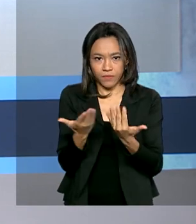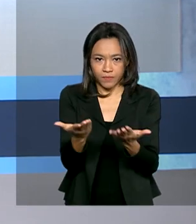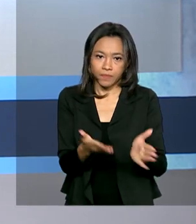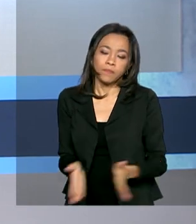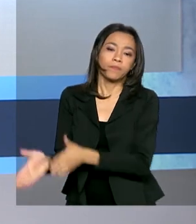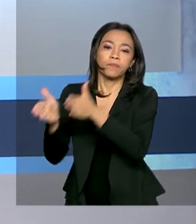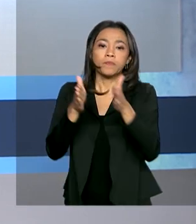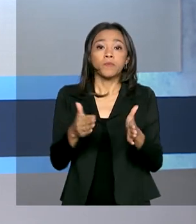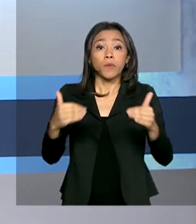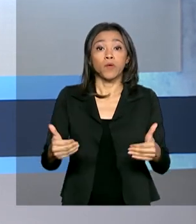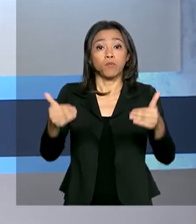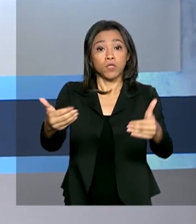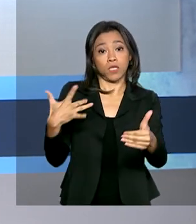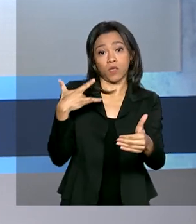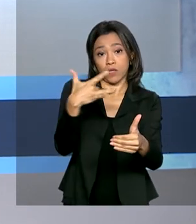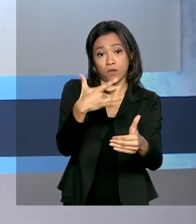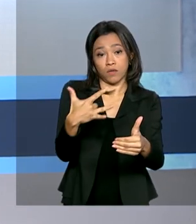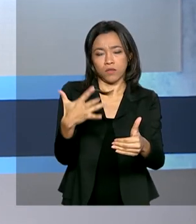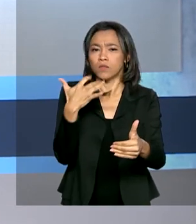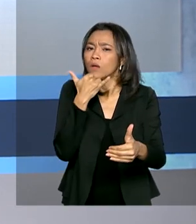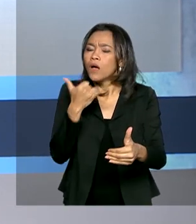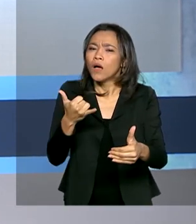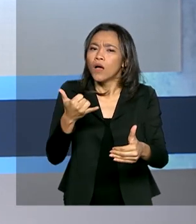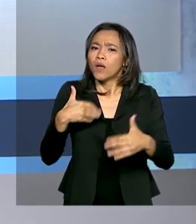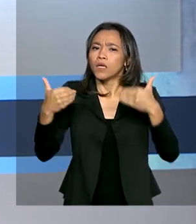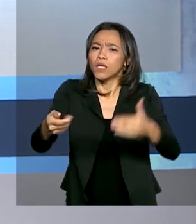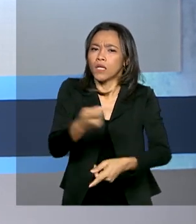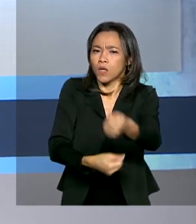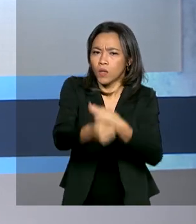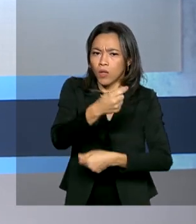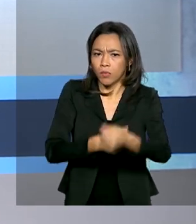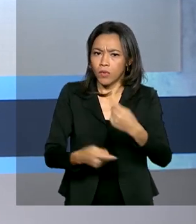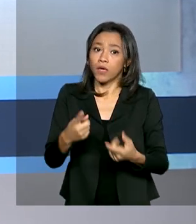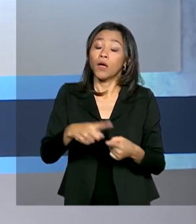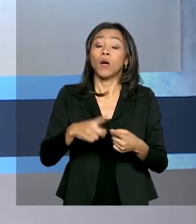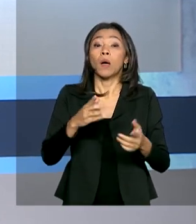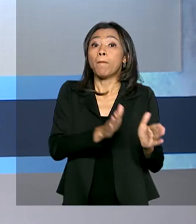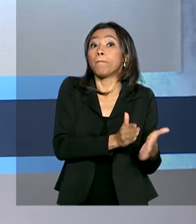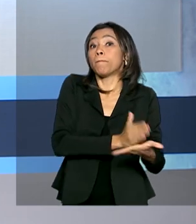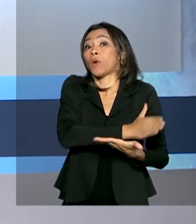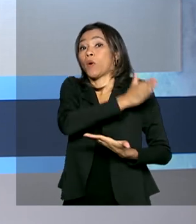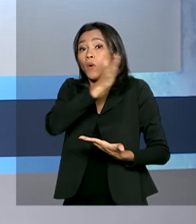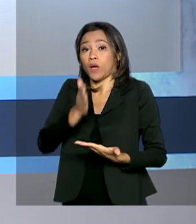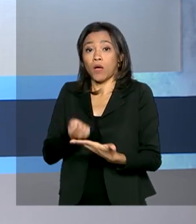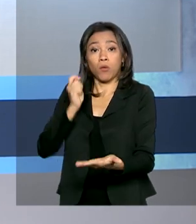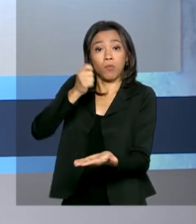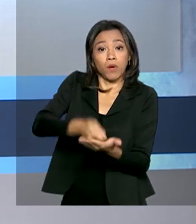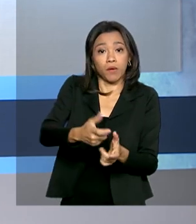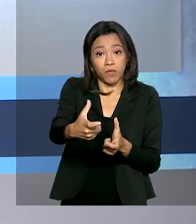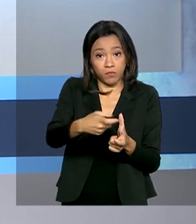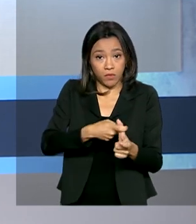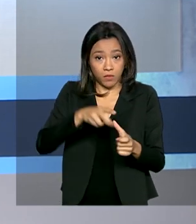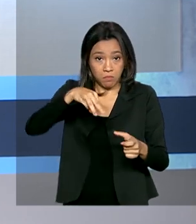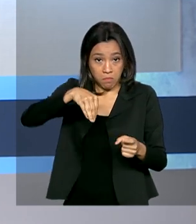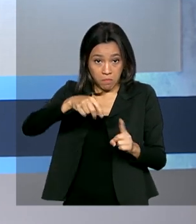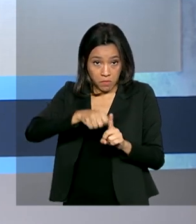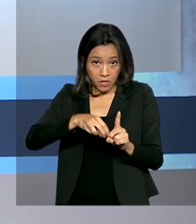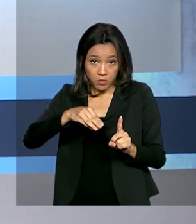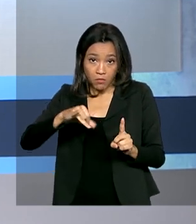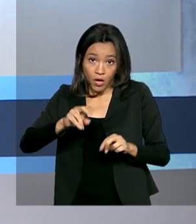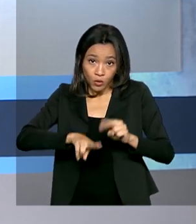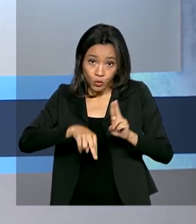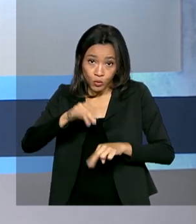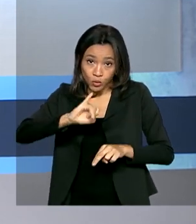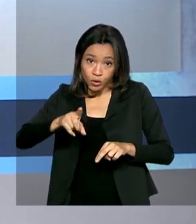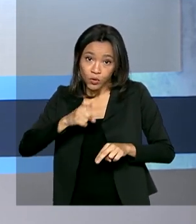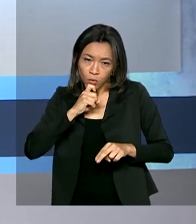E o Ministério da Economia decidiu prorrogar o pagamento de dívidas com vencimento em maio, junho e julho. Os tributos poderão ser